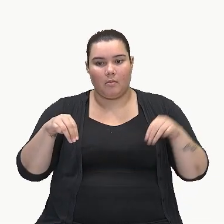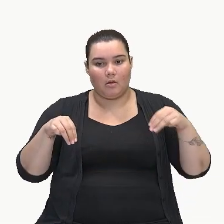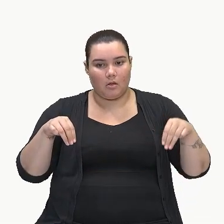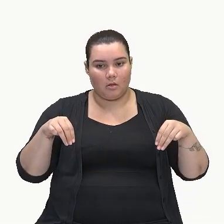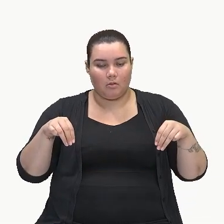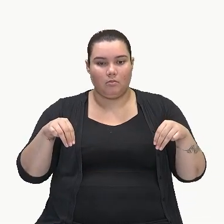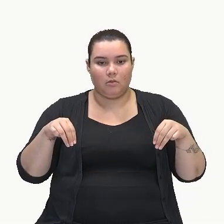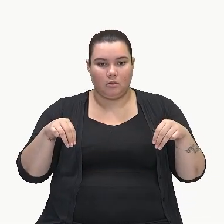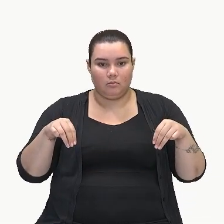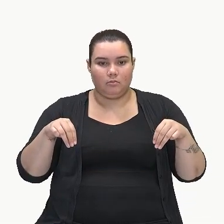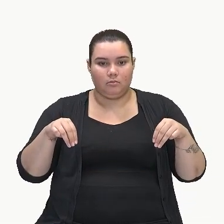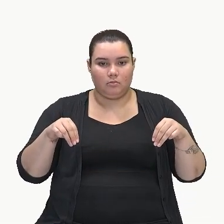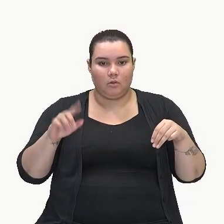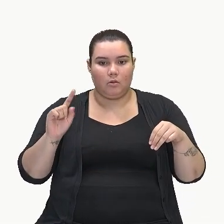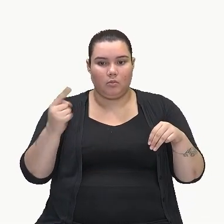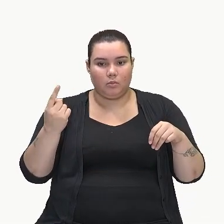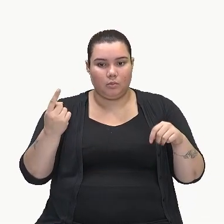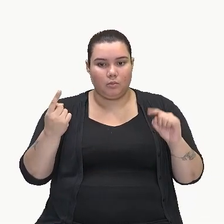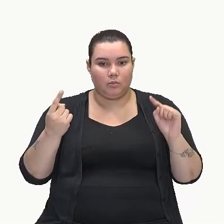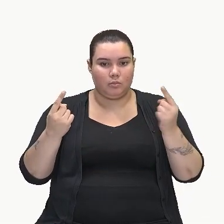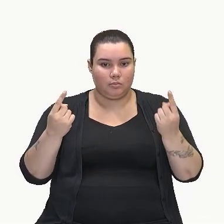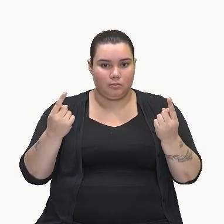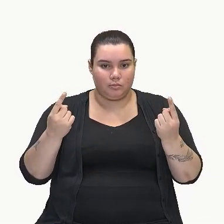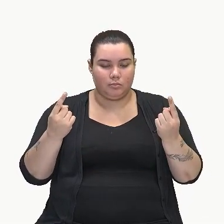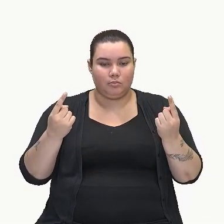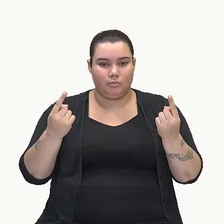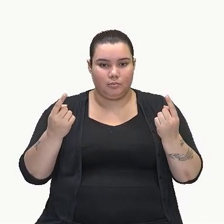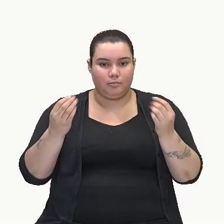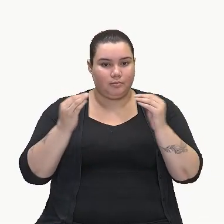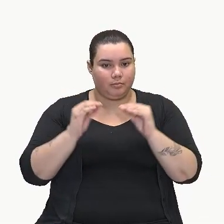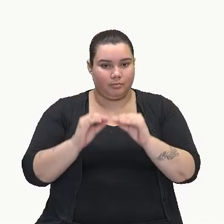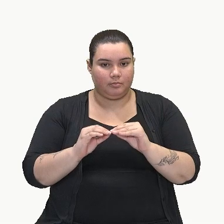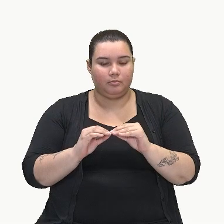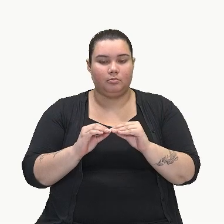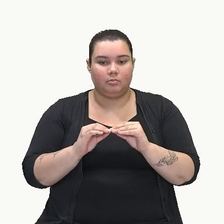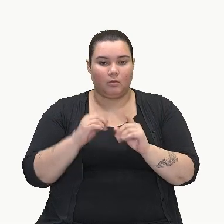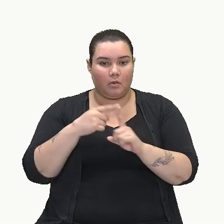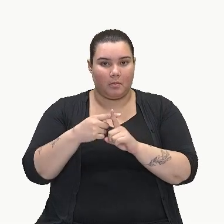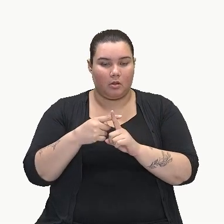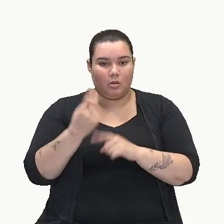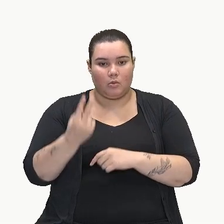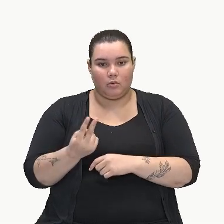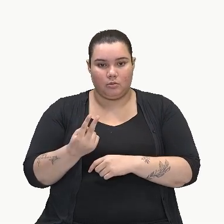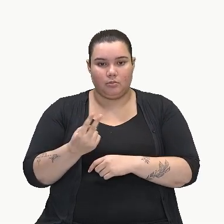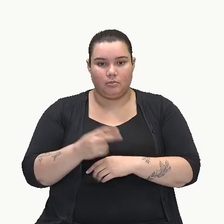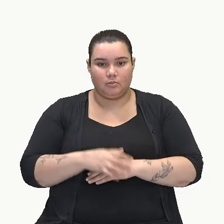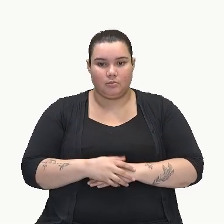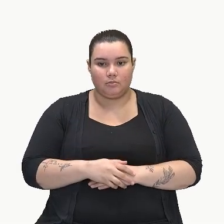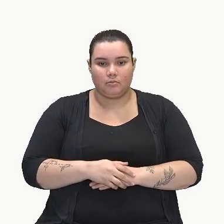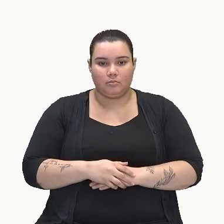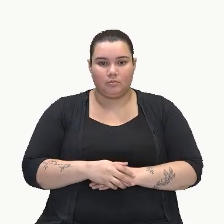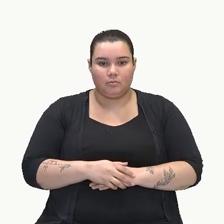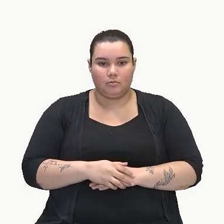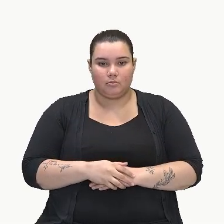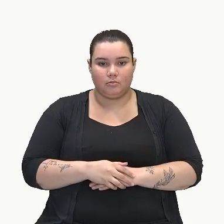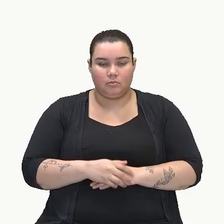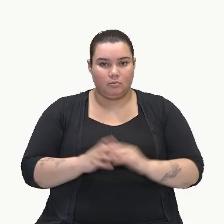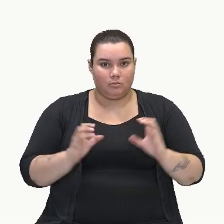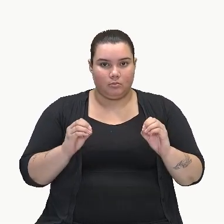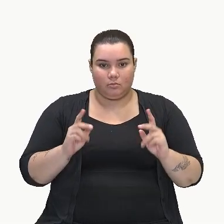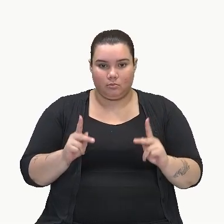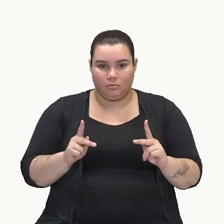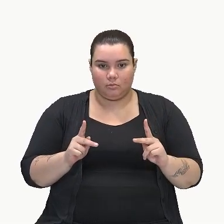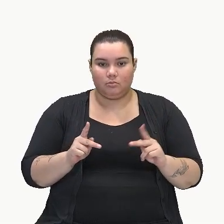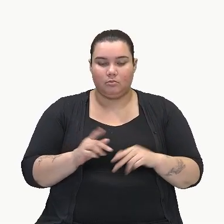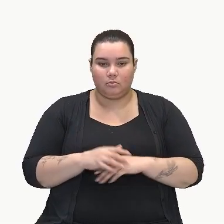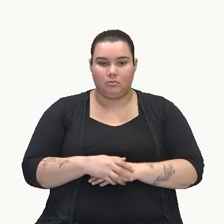aqui tem M. Não tem expoente, é 1. 1 mais 1 é 2. Ok? Então,